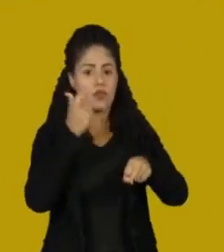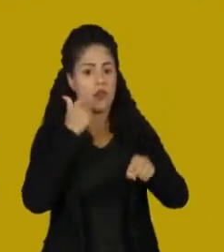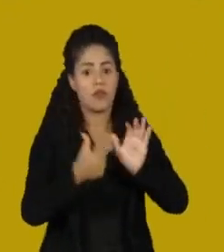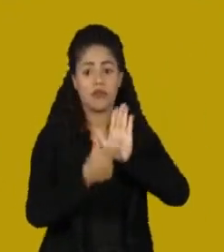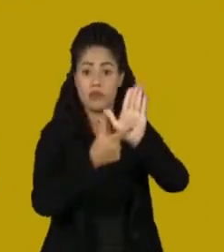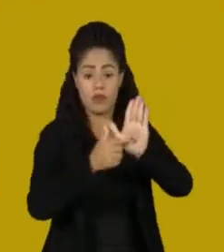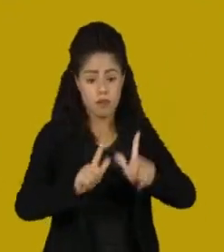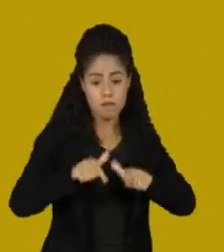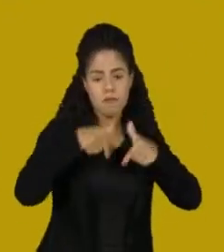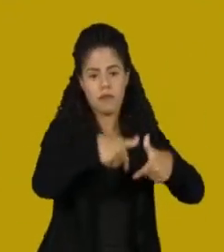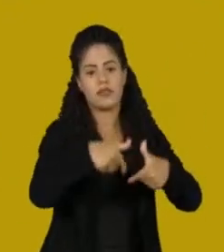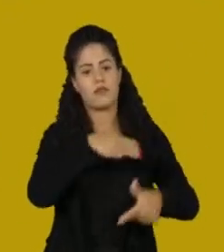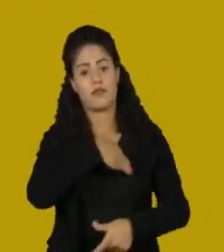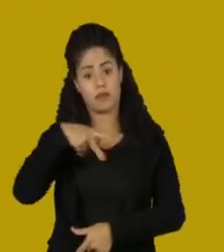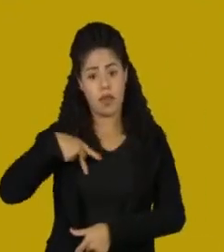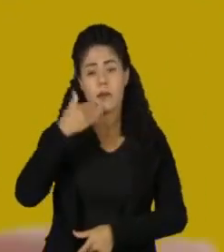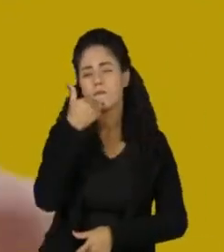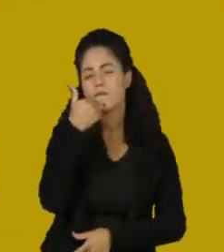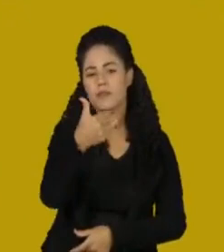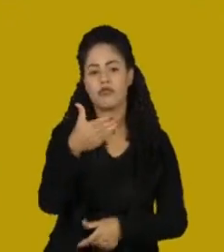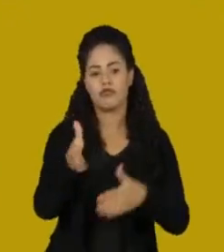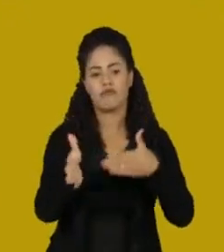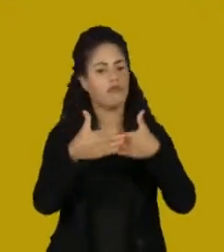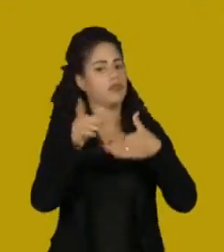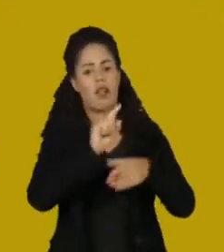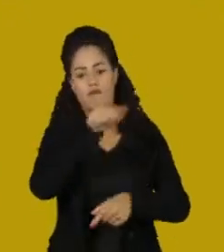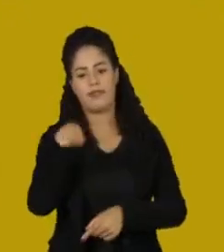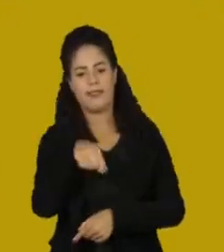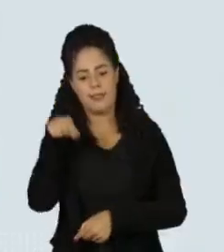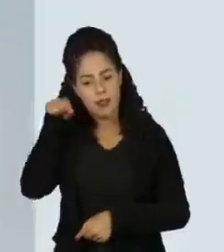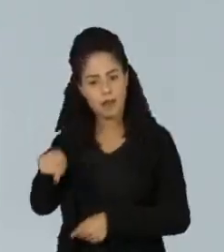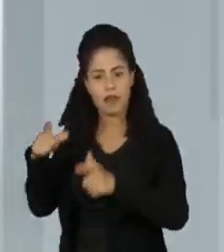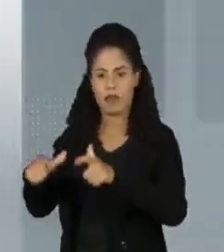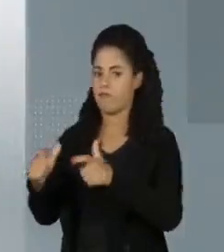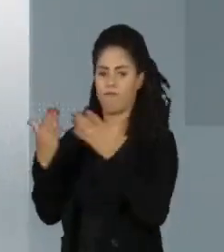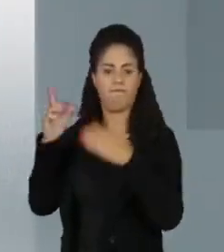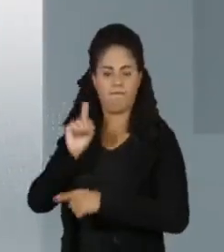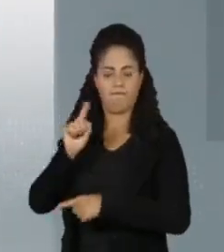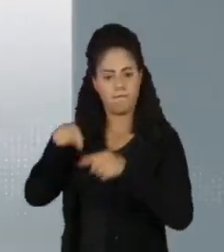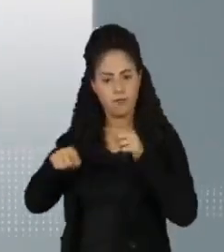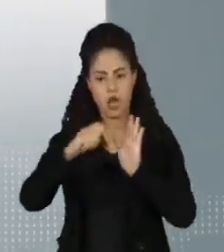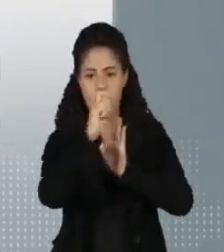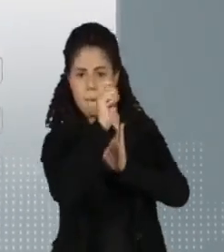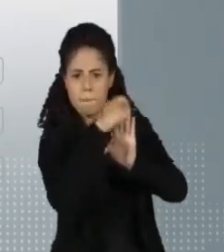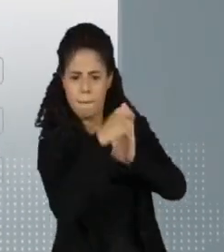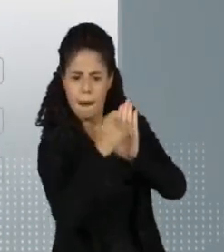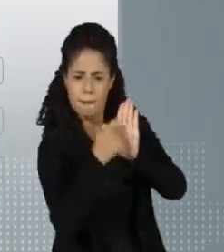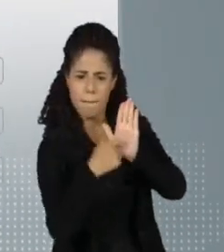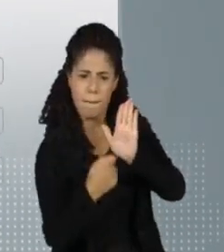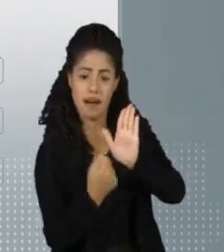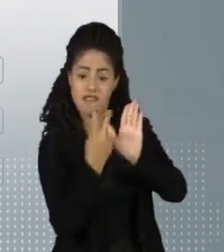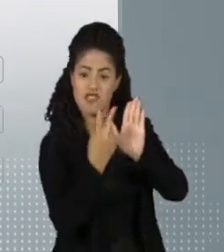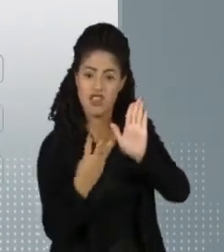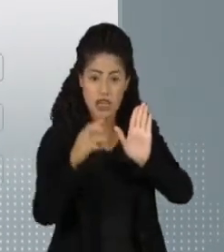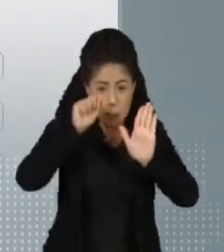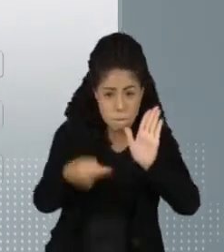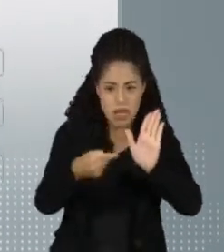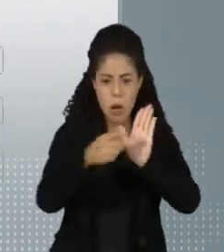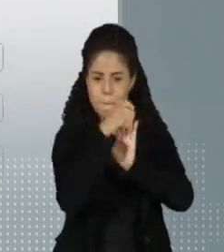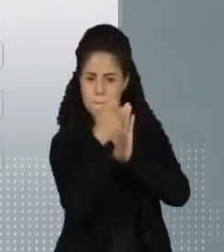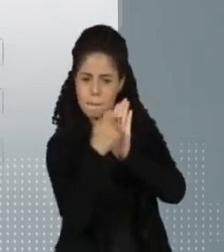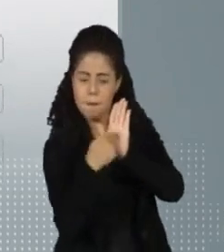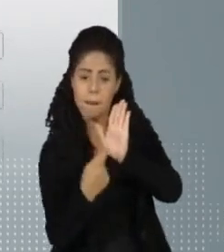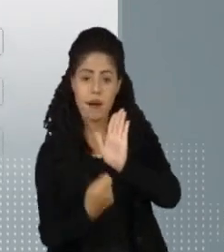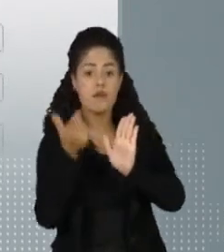ação no Ministério Público, pedindo que o festival fosse cancelado. Um abaixo-assinado, com mais de 23 mil assinaturas,